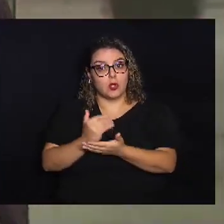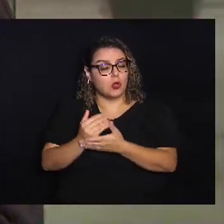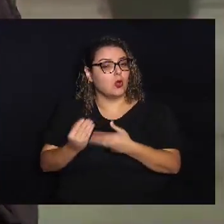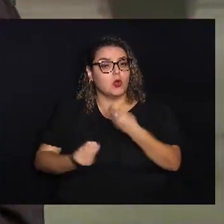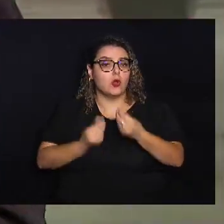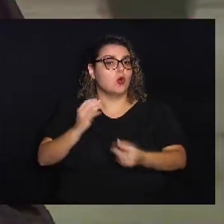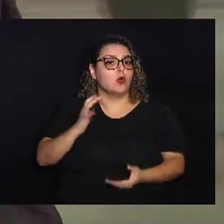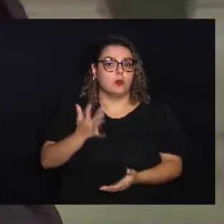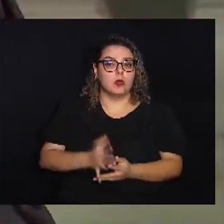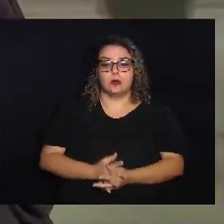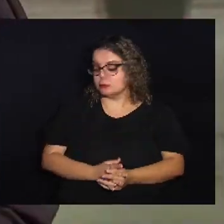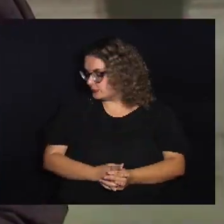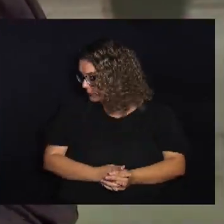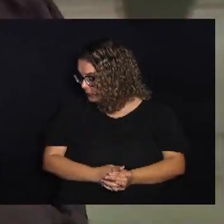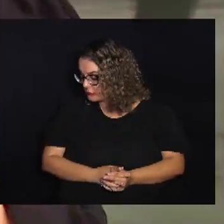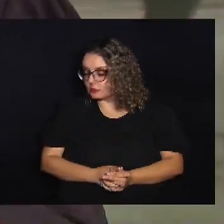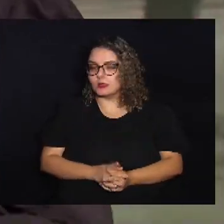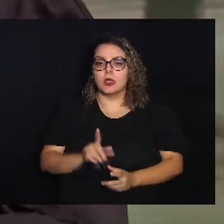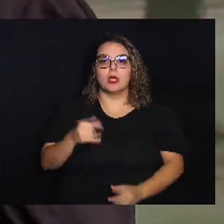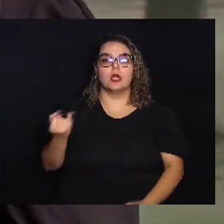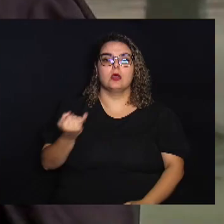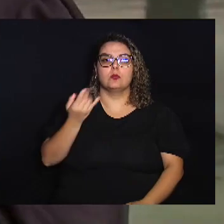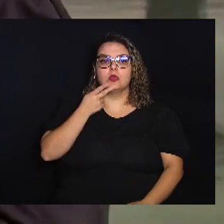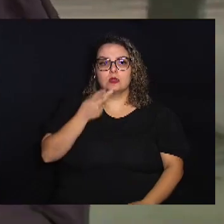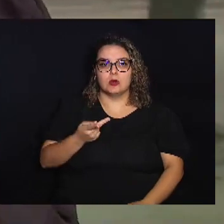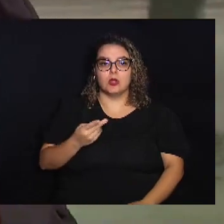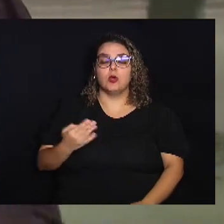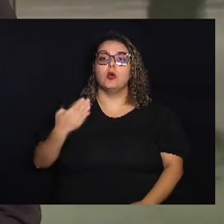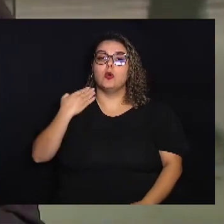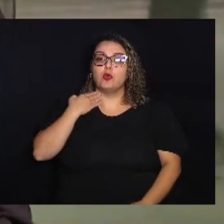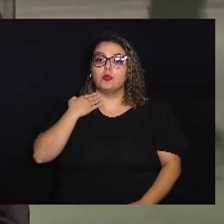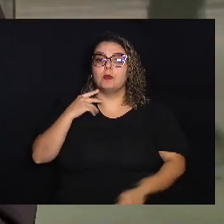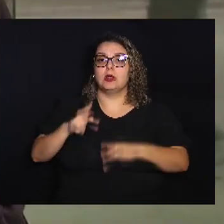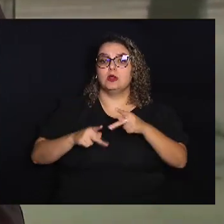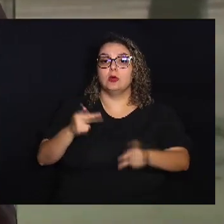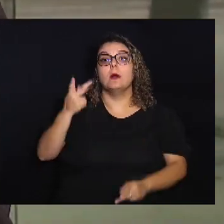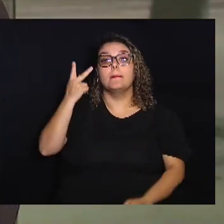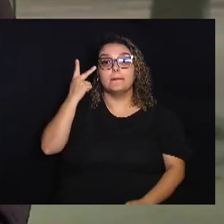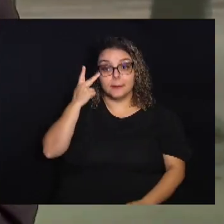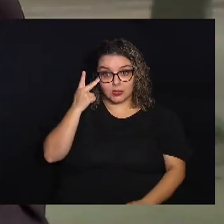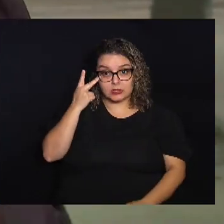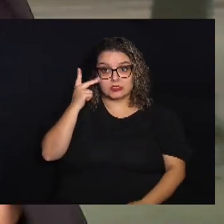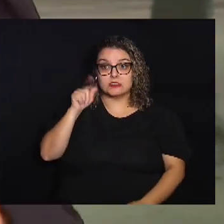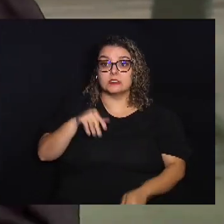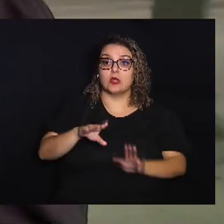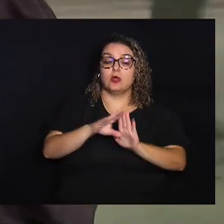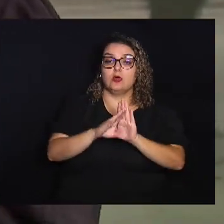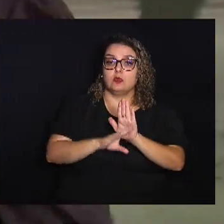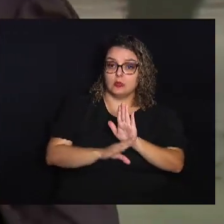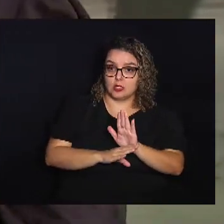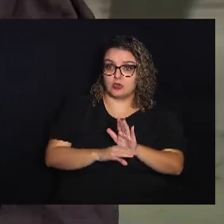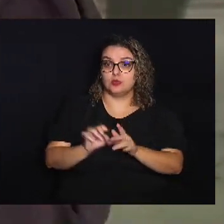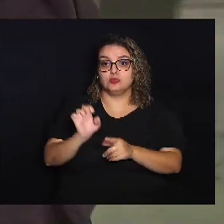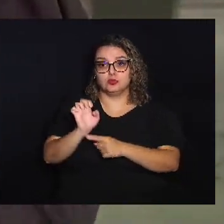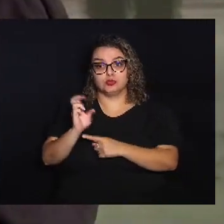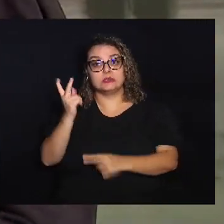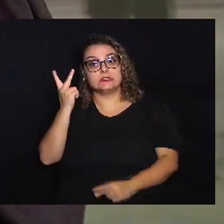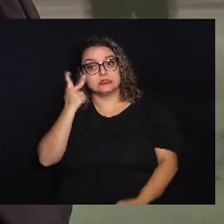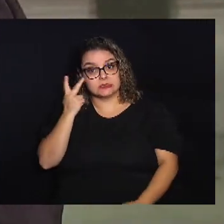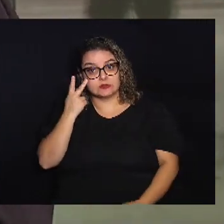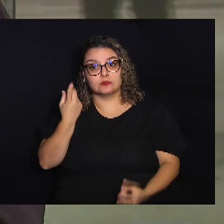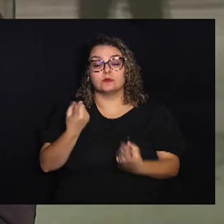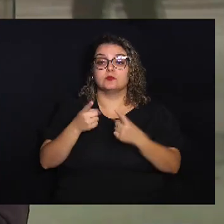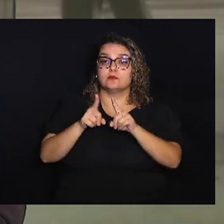funciona isso? Olha, é importante dizer que o Banco do Povo Paulista é um programa do Estado de São Paulo em